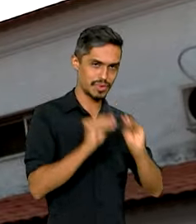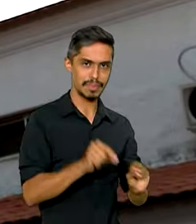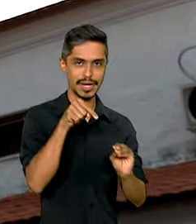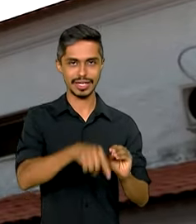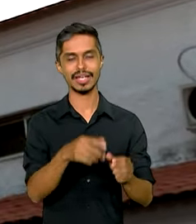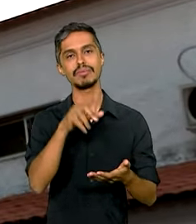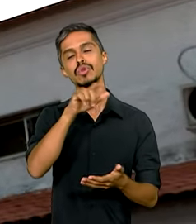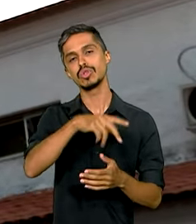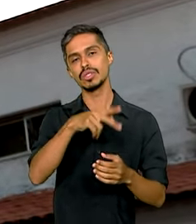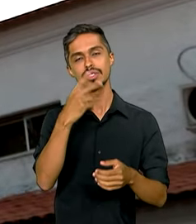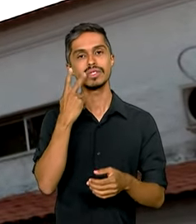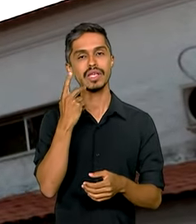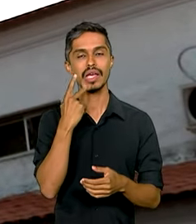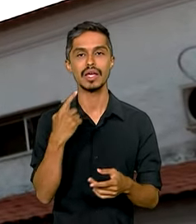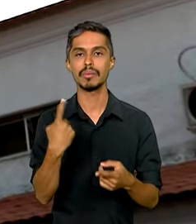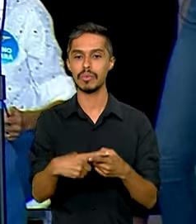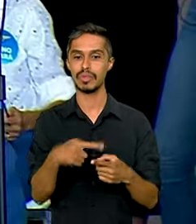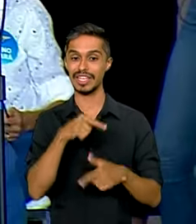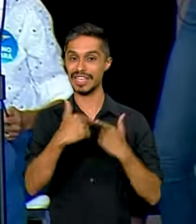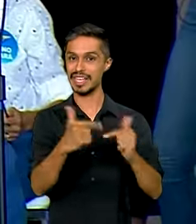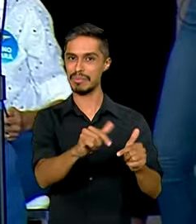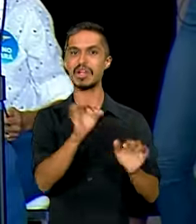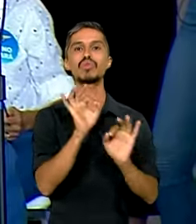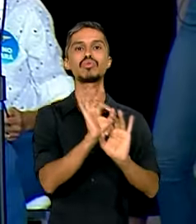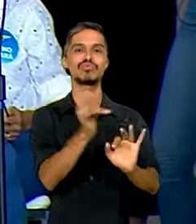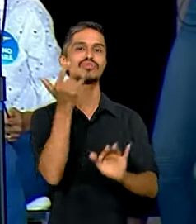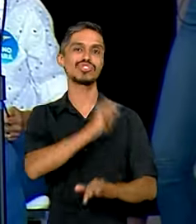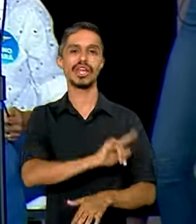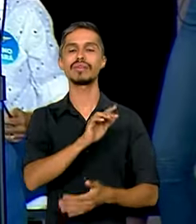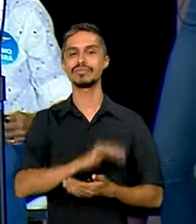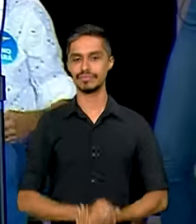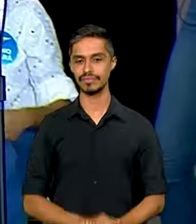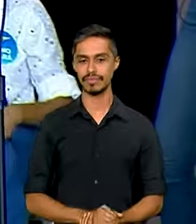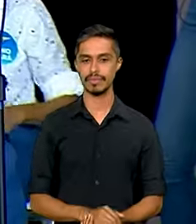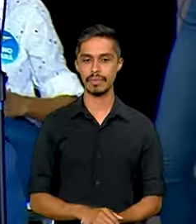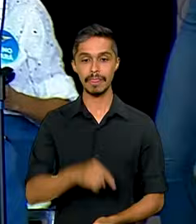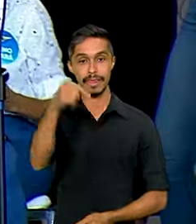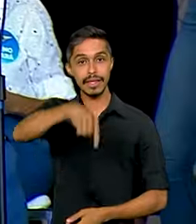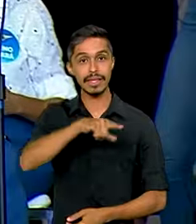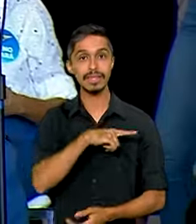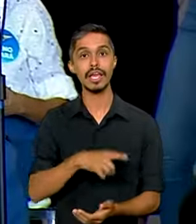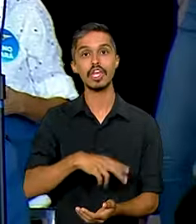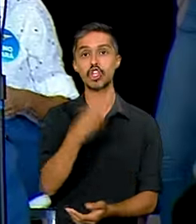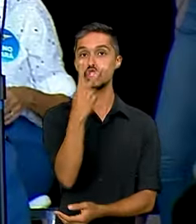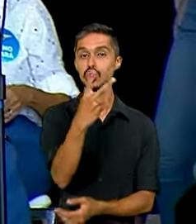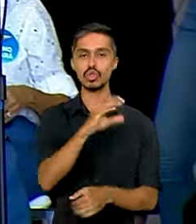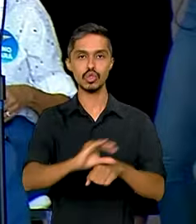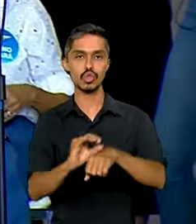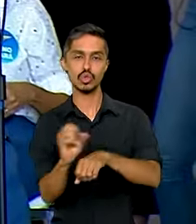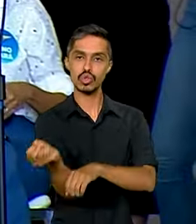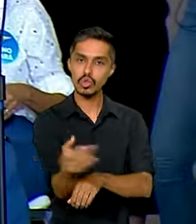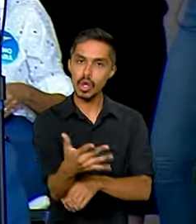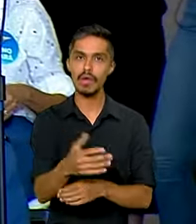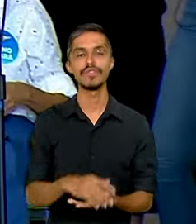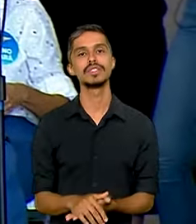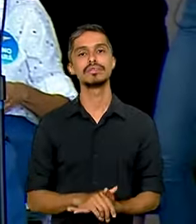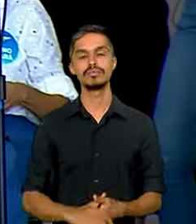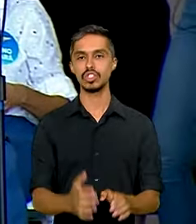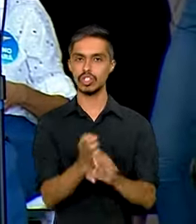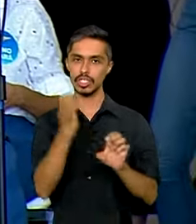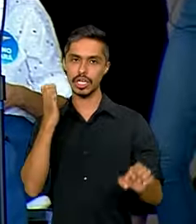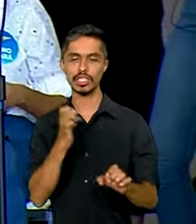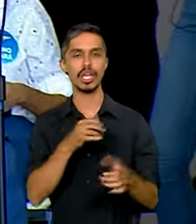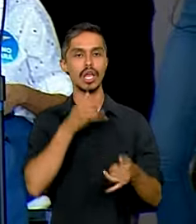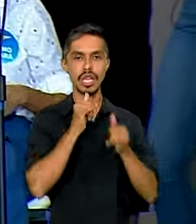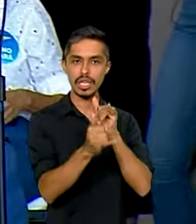unidade estará em pleno funcionamento. Aqui serão dois novos cursos de Engenharia de